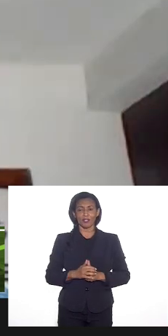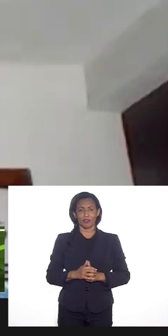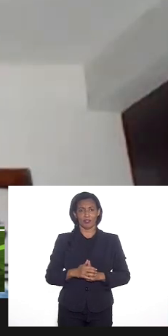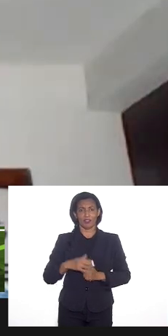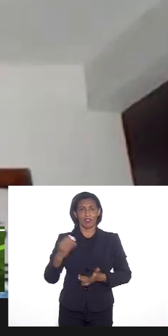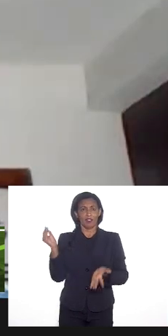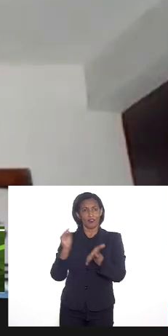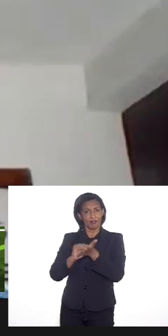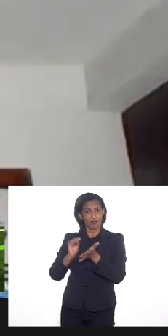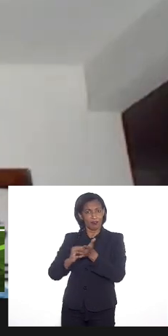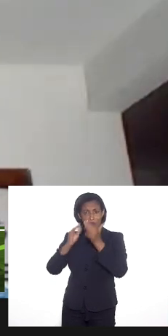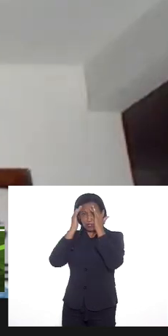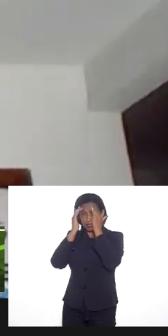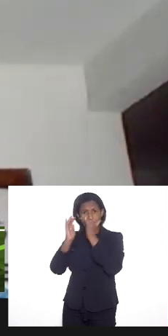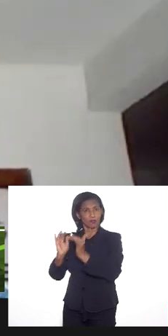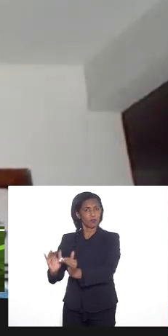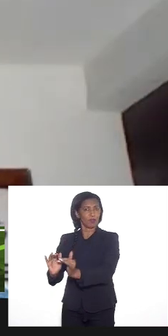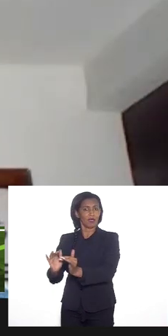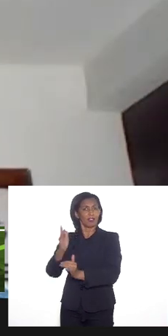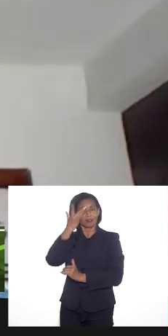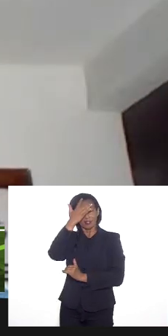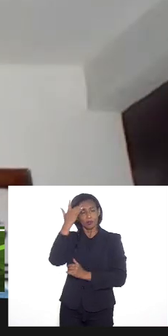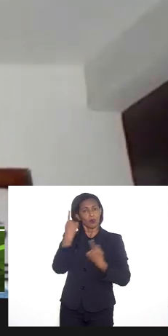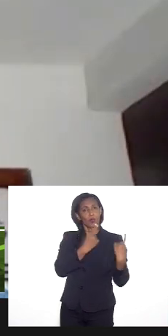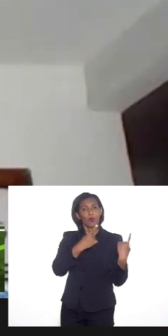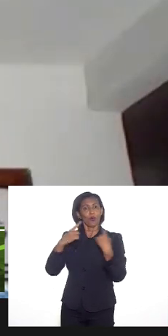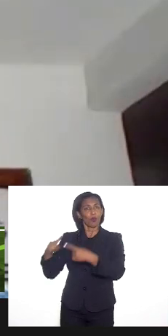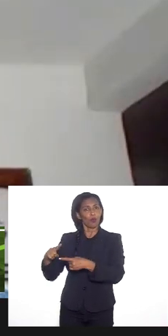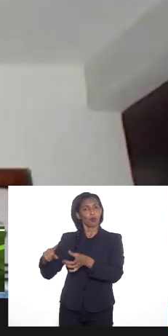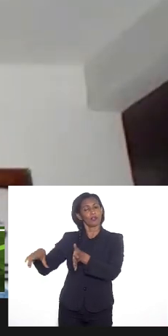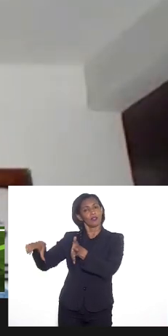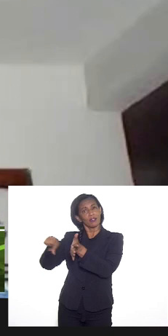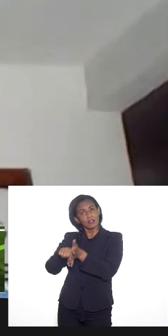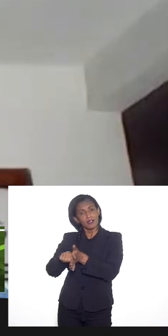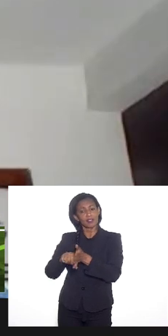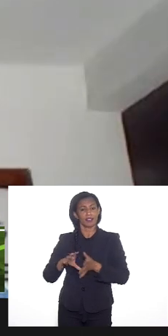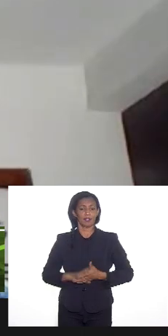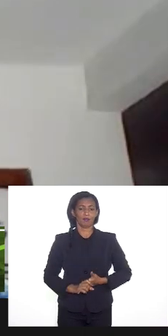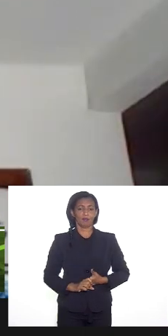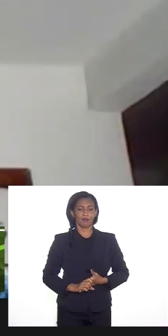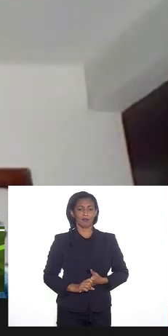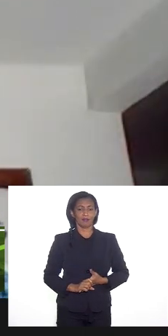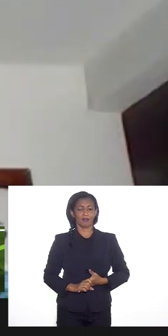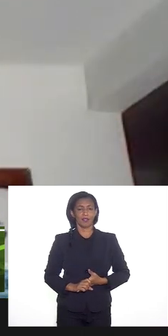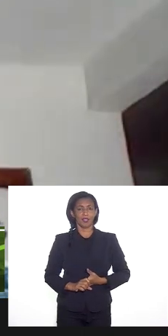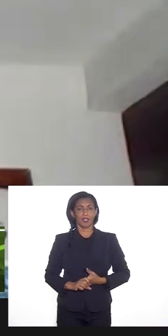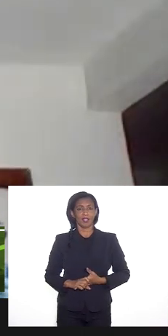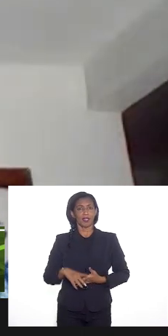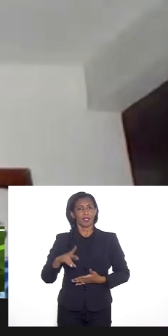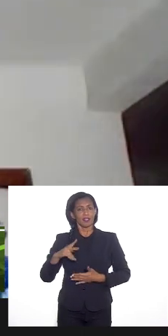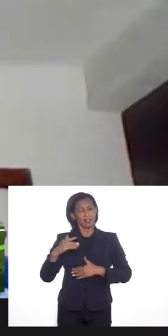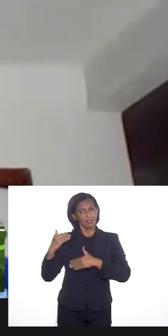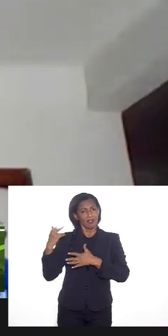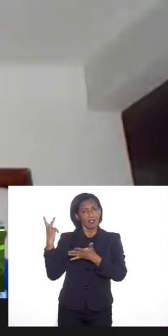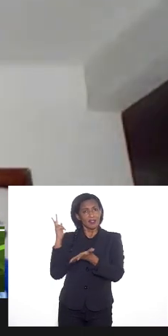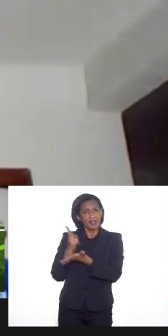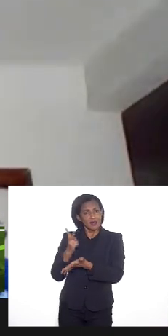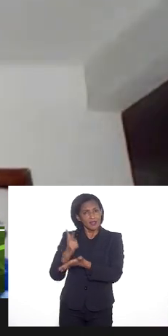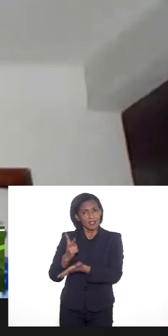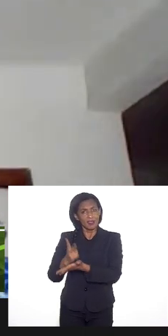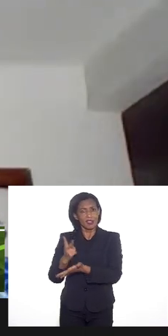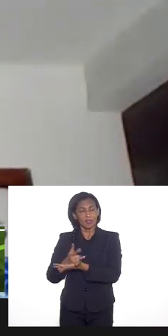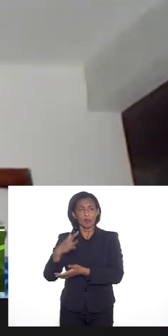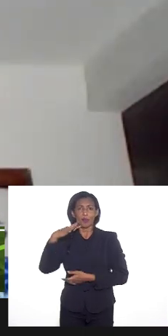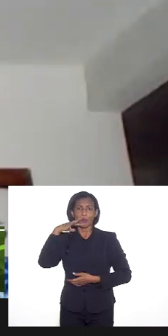impunidade daqueles que cometem tal crime de recorrentemente a gente